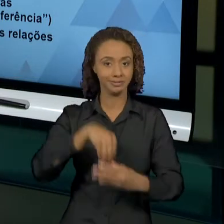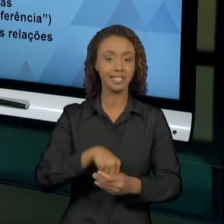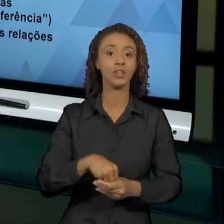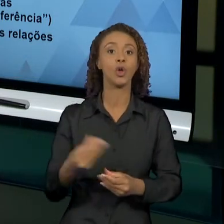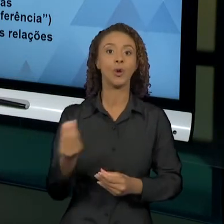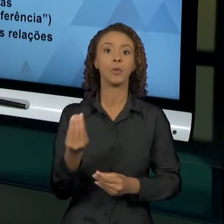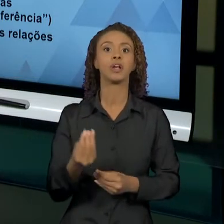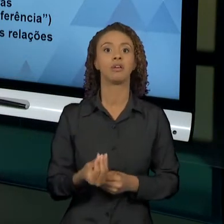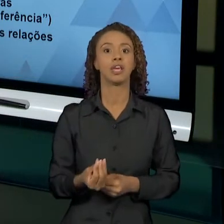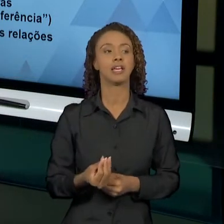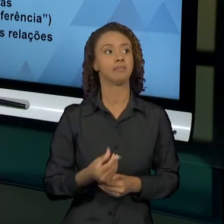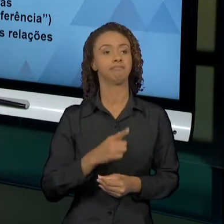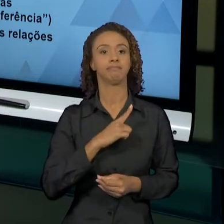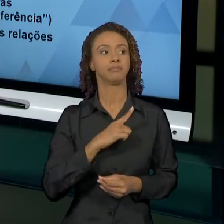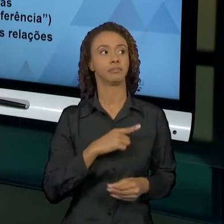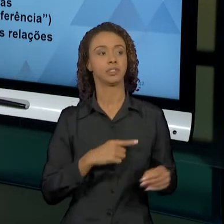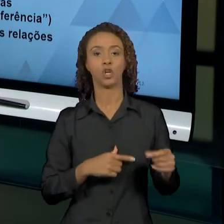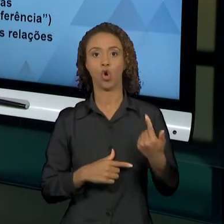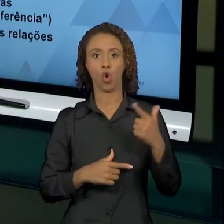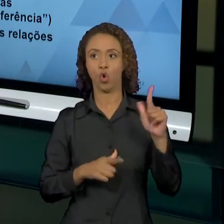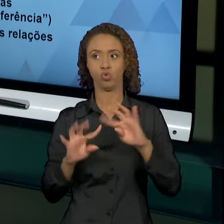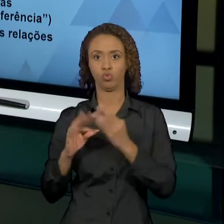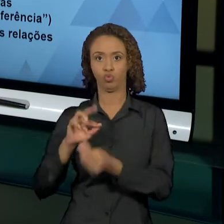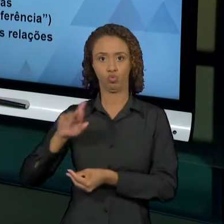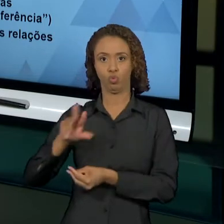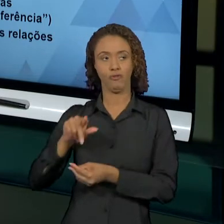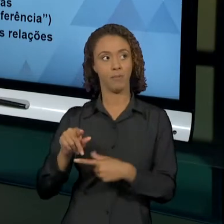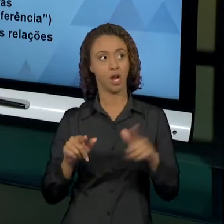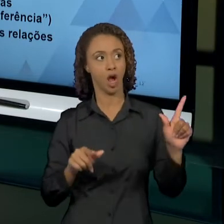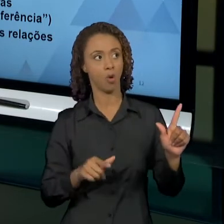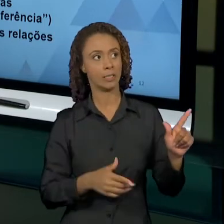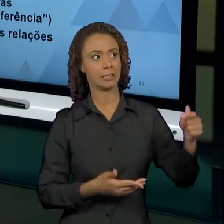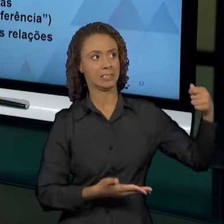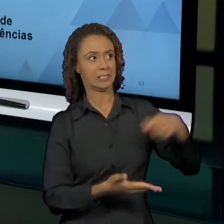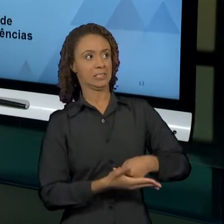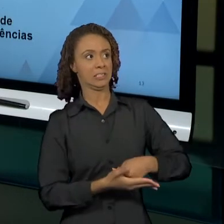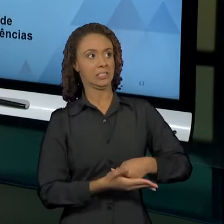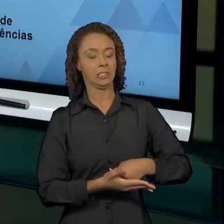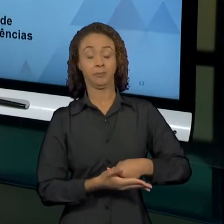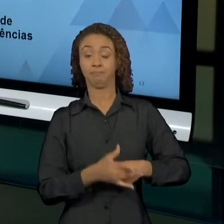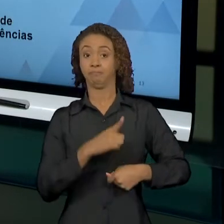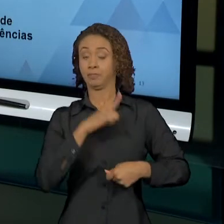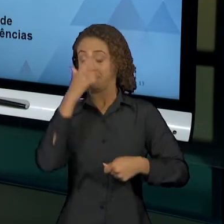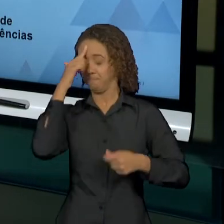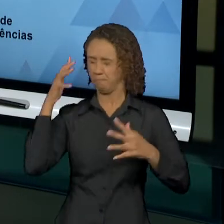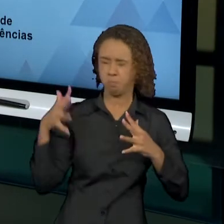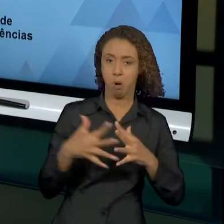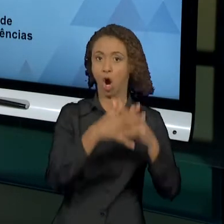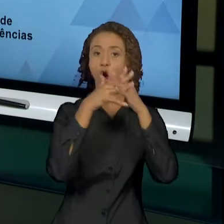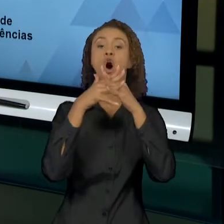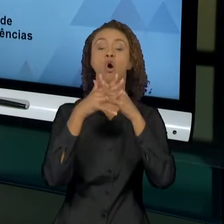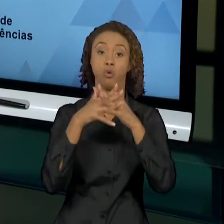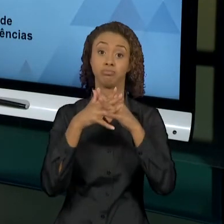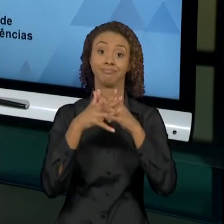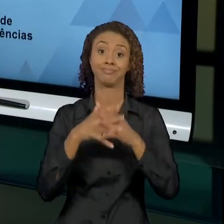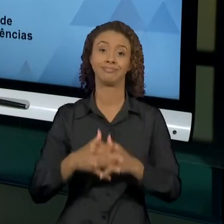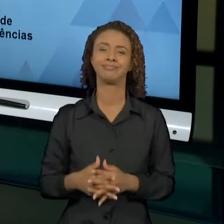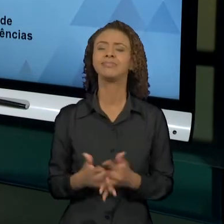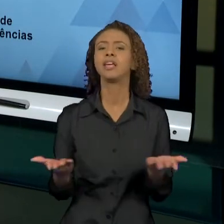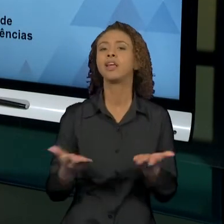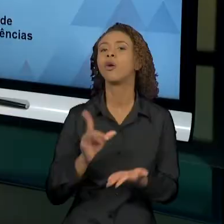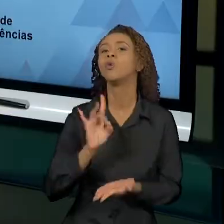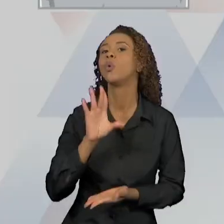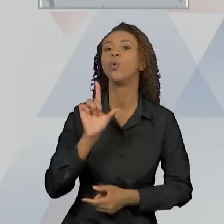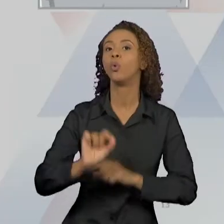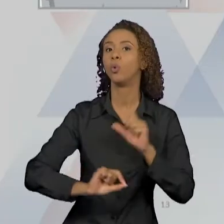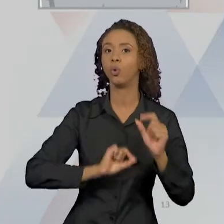com figuras de autoridade é um momento de diversos tipos de conflito. E agora a gente vai só destacar